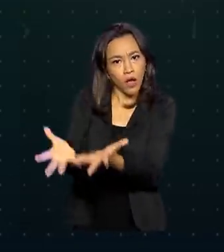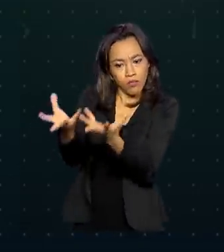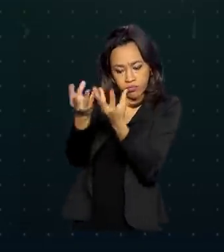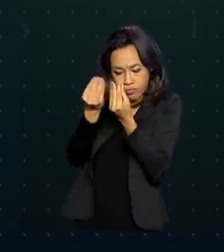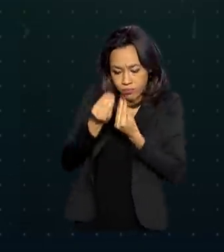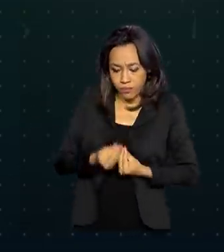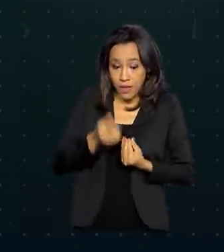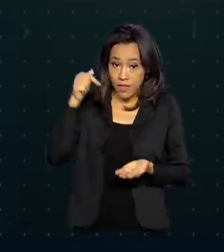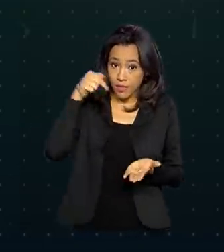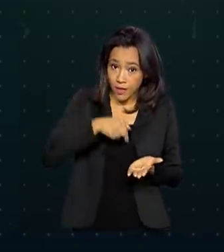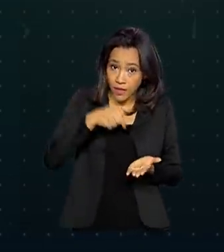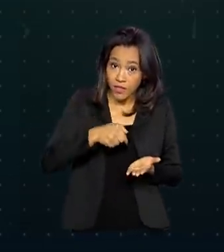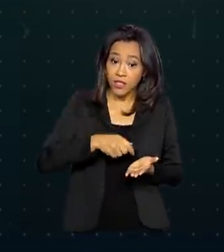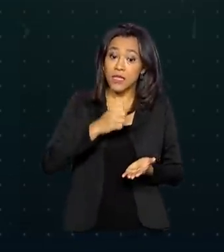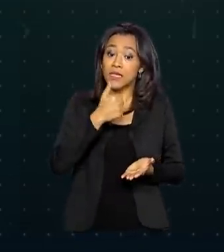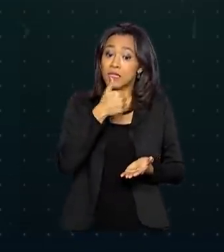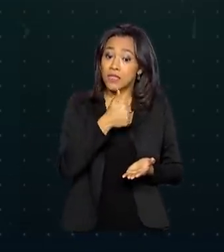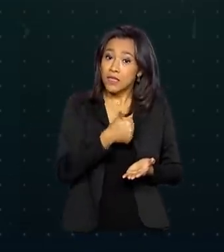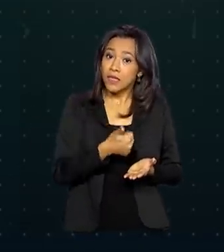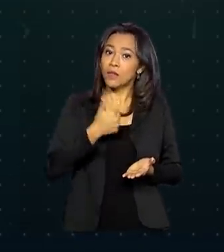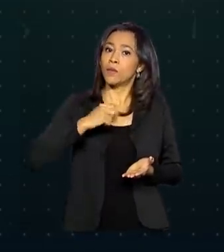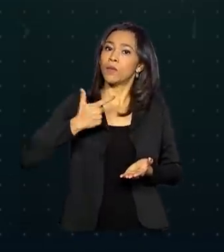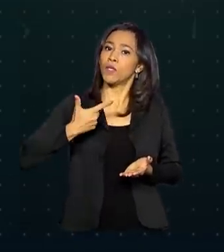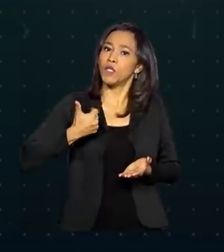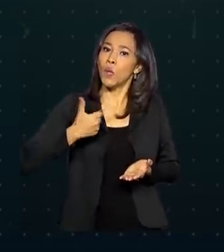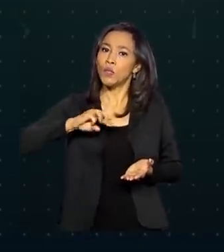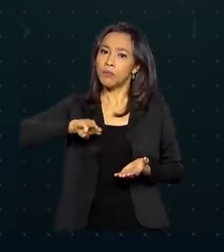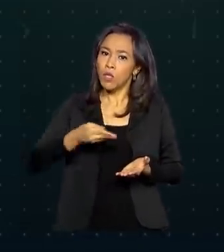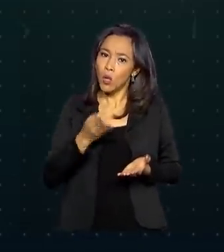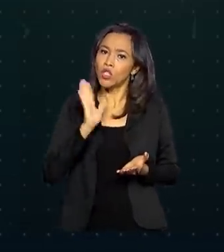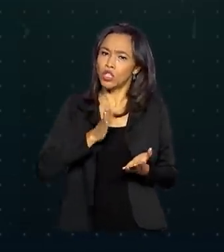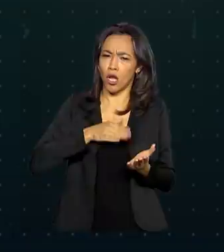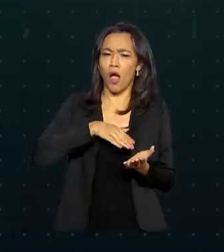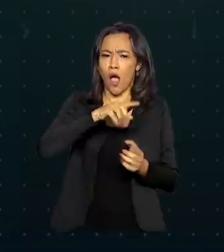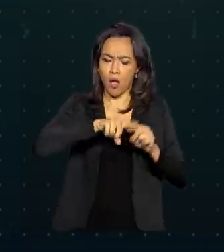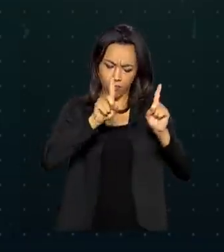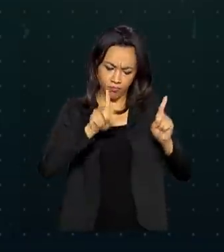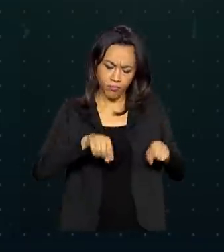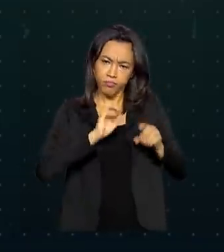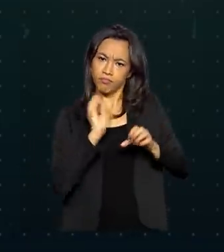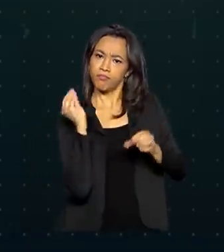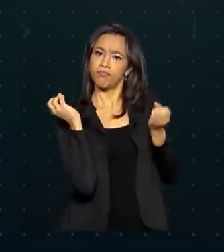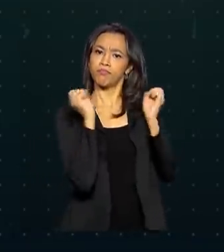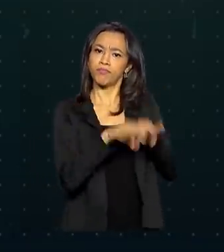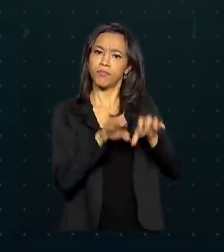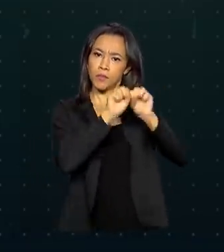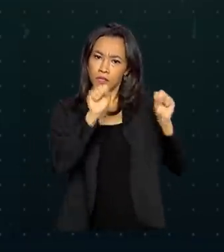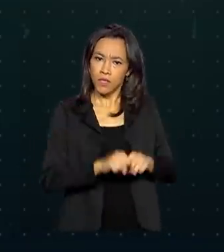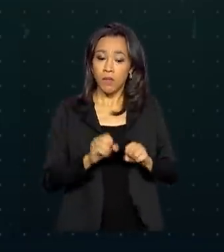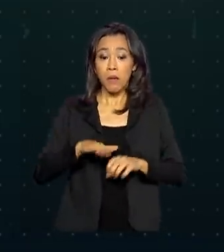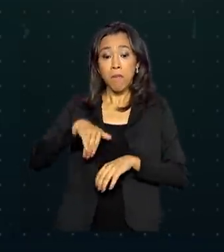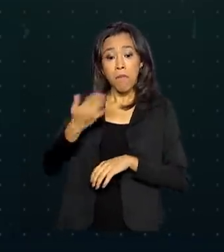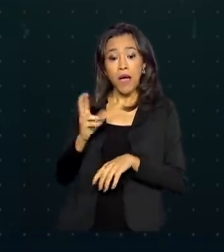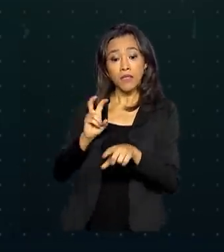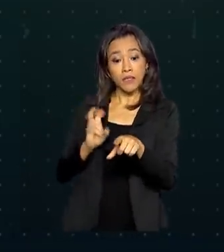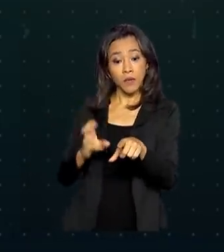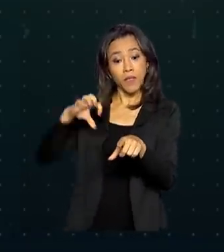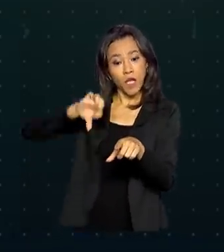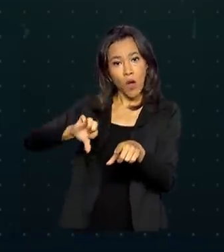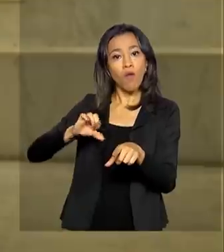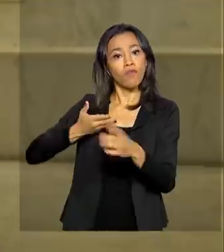Destes, 112 milhões foram processados. Mais de 59 milhões foram